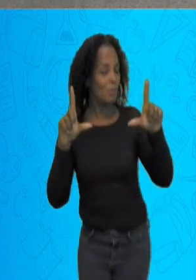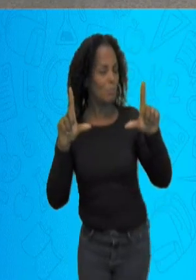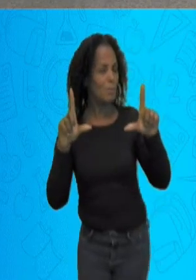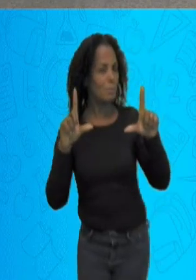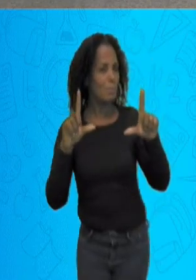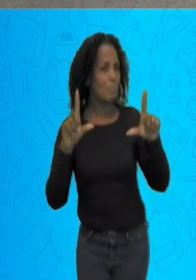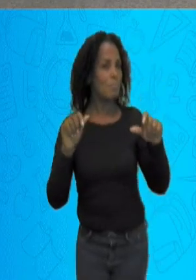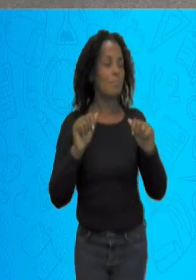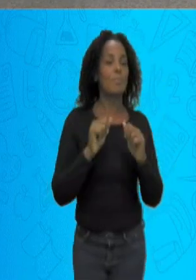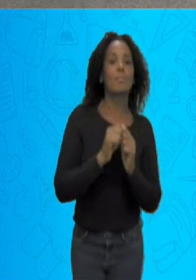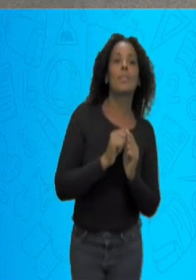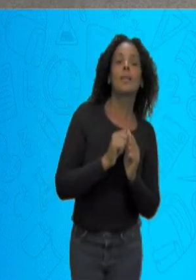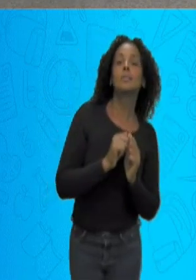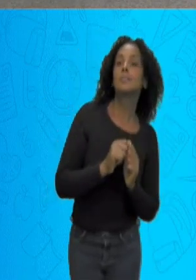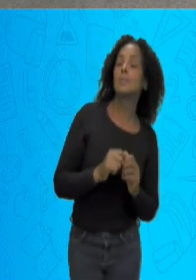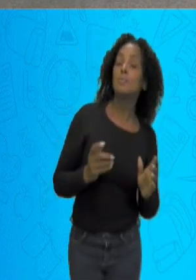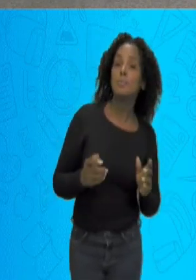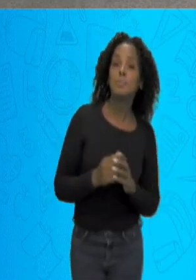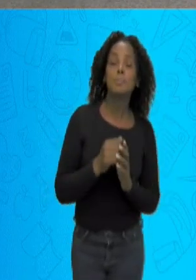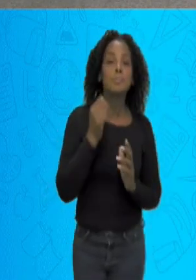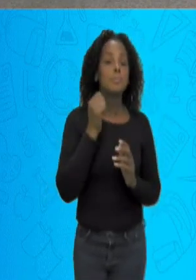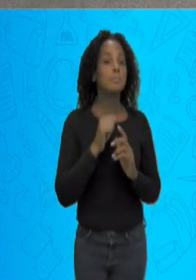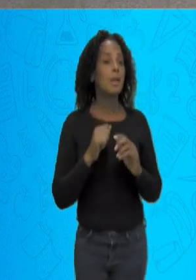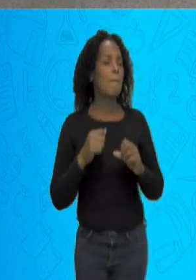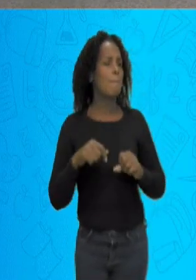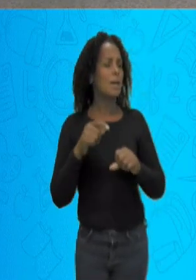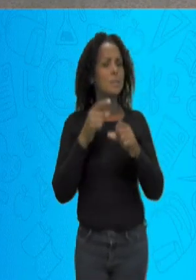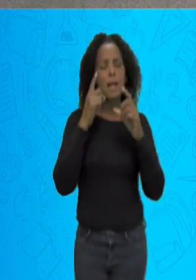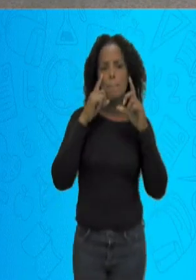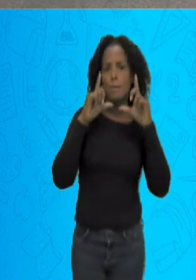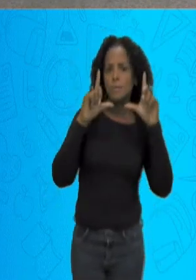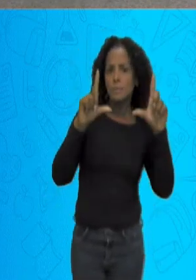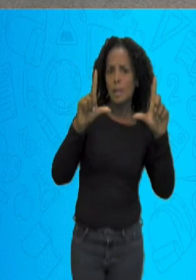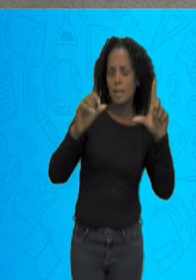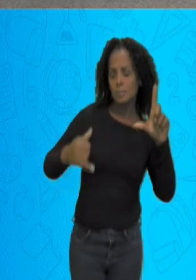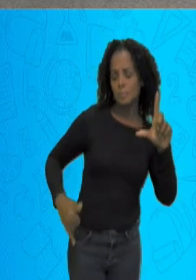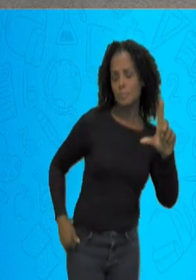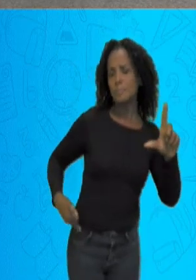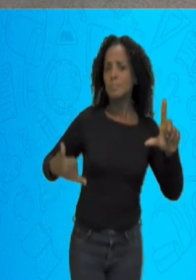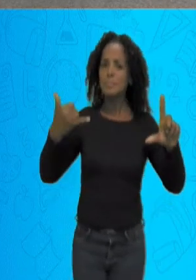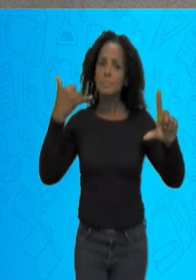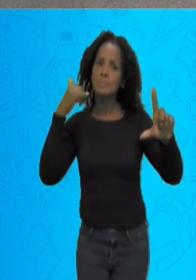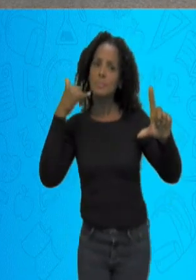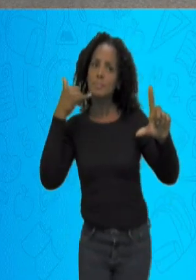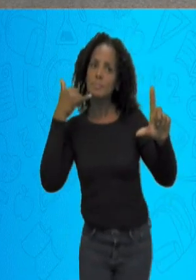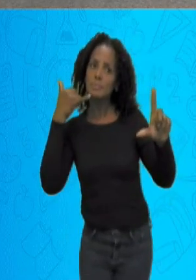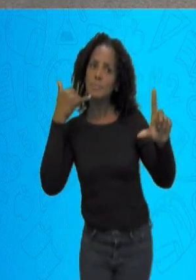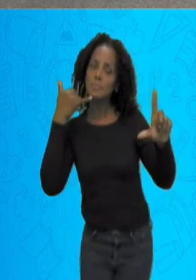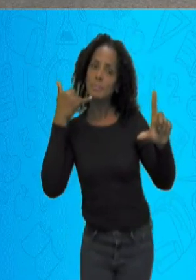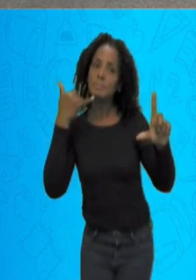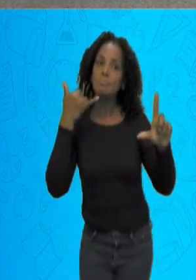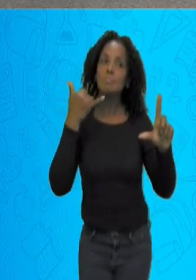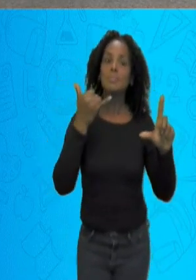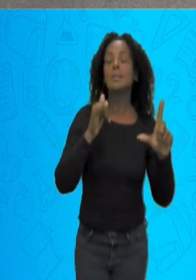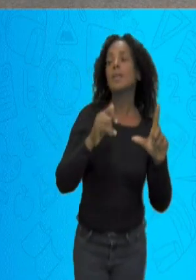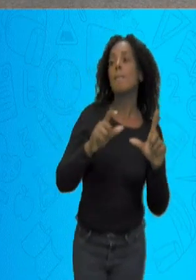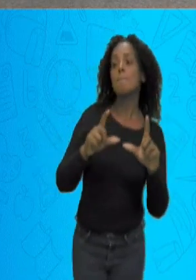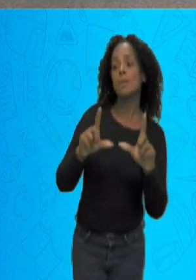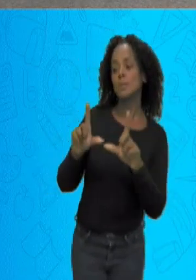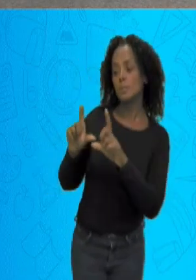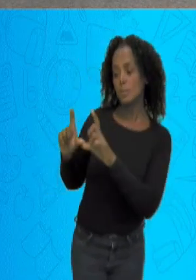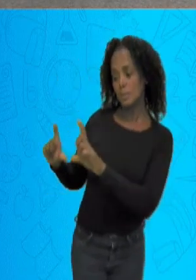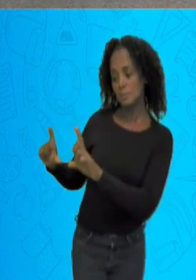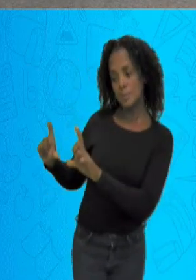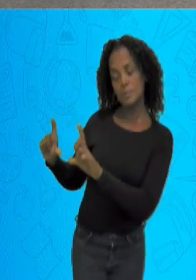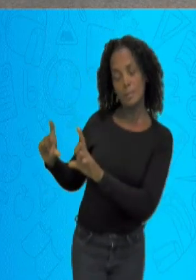para acessar a nossa plataforma SMEDGV, Basta apontar a câmera do seu celular para a imagem que aparece no